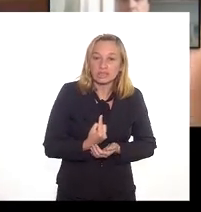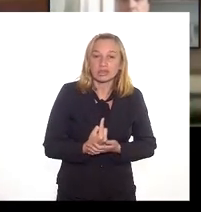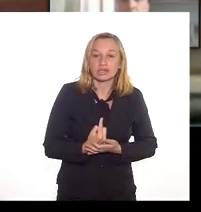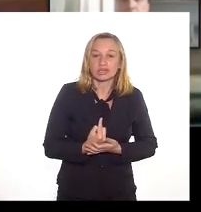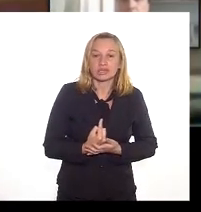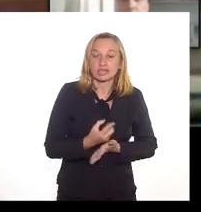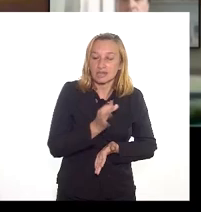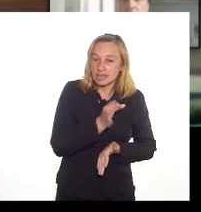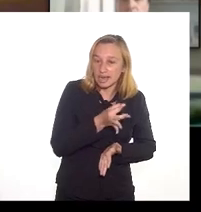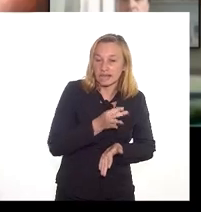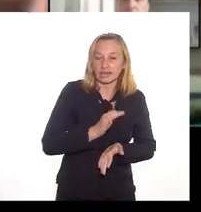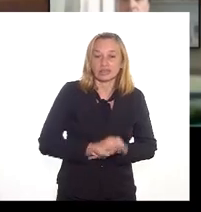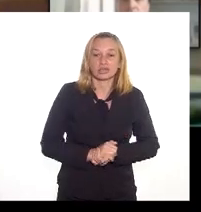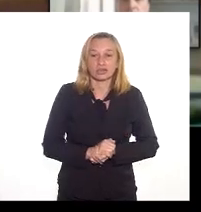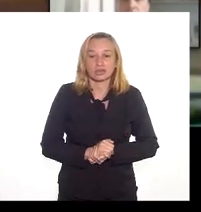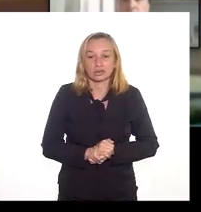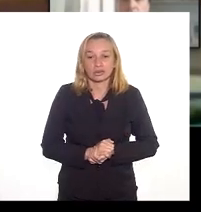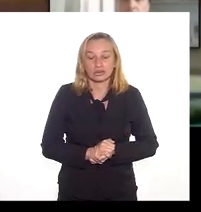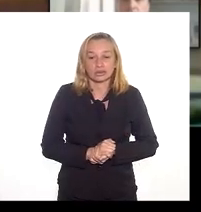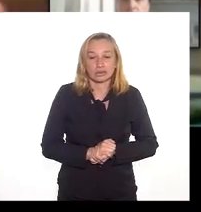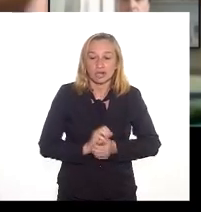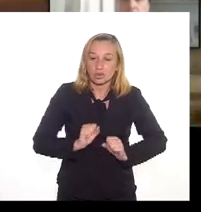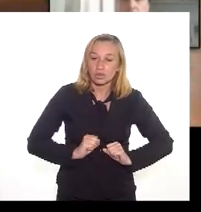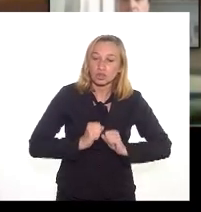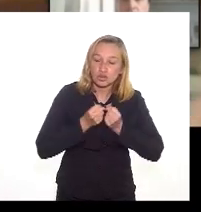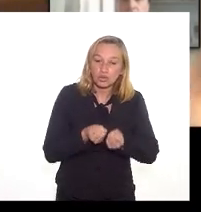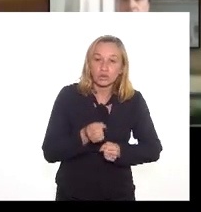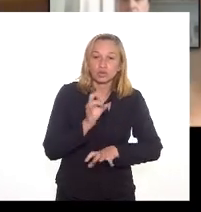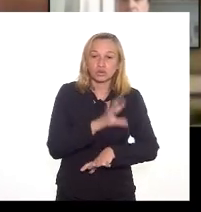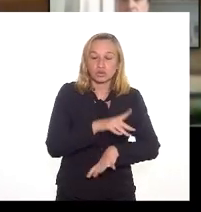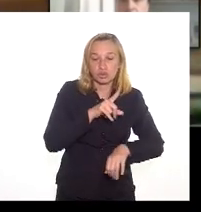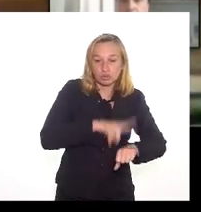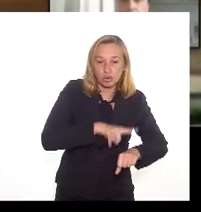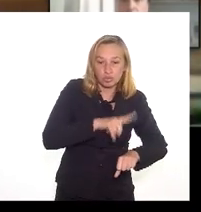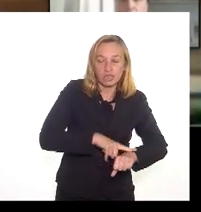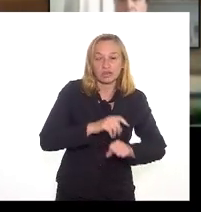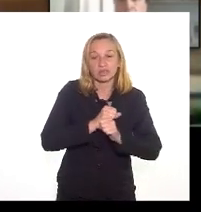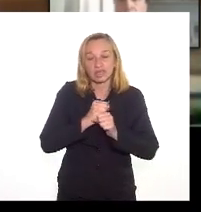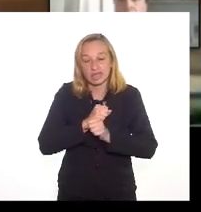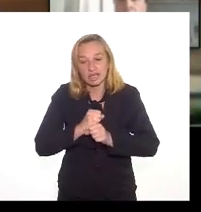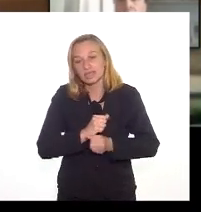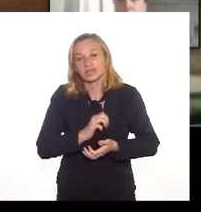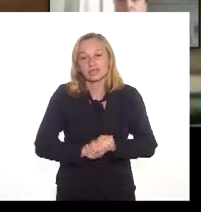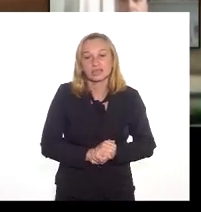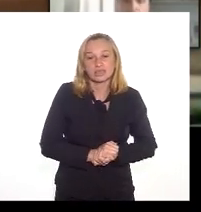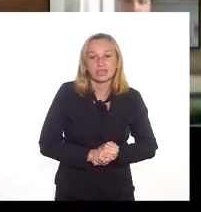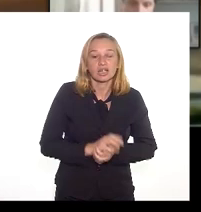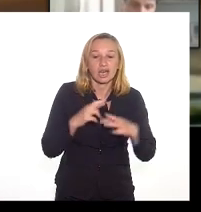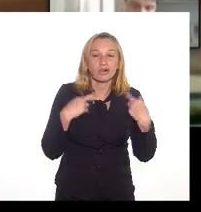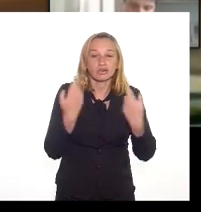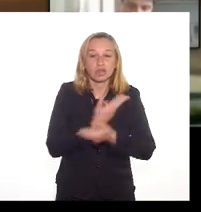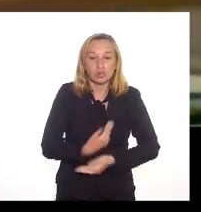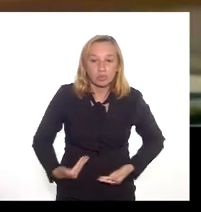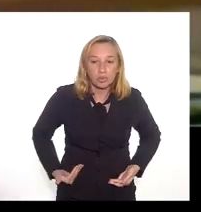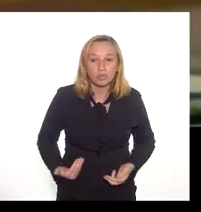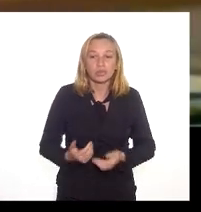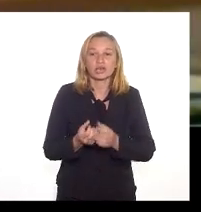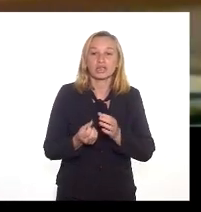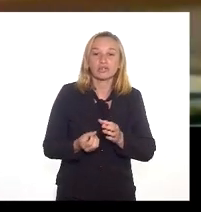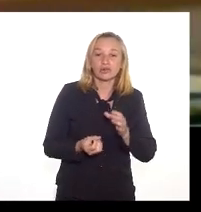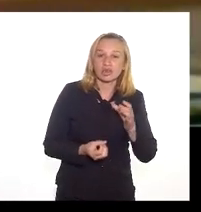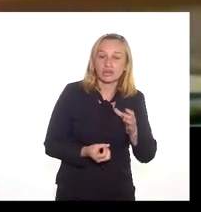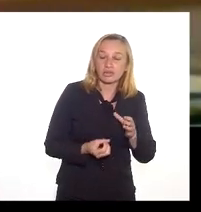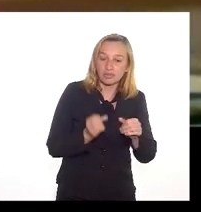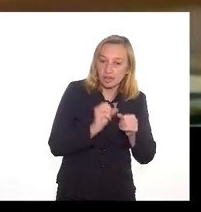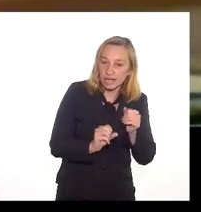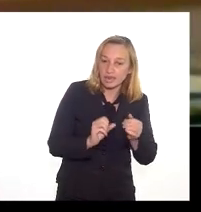concretas. E esse tem sido o esforço nos últimos tempos mais este ano a partir de uma audiência pública que foi realizada